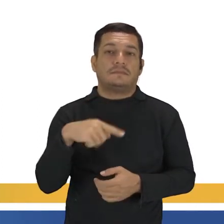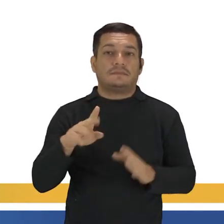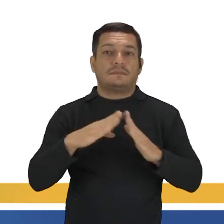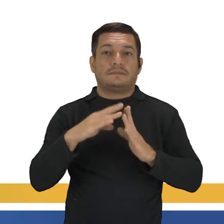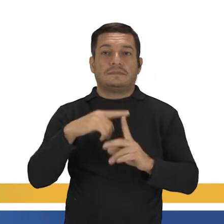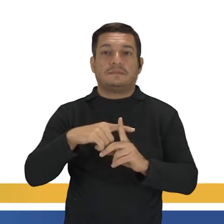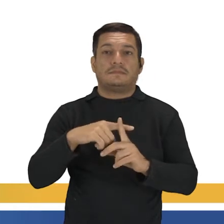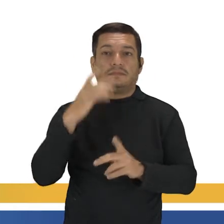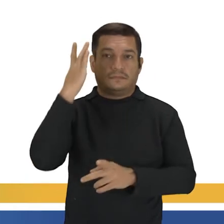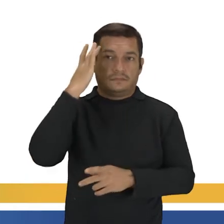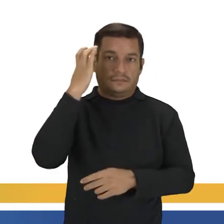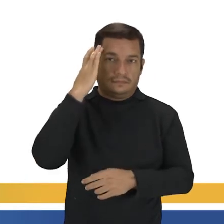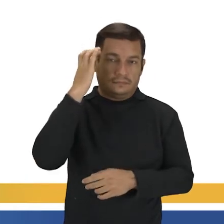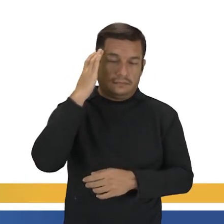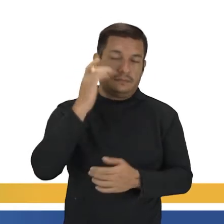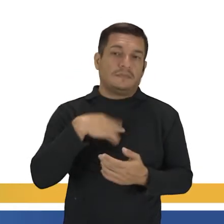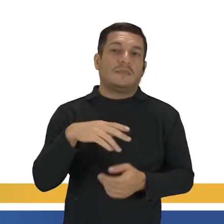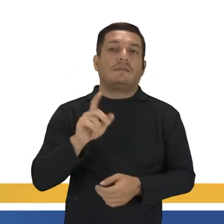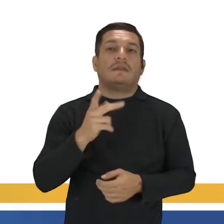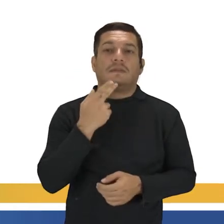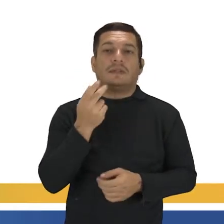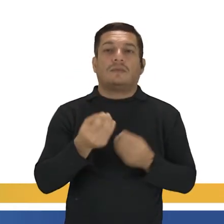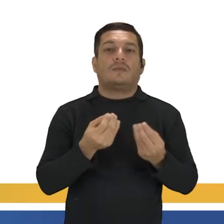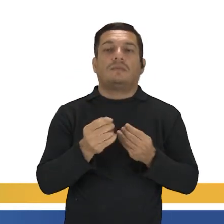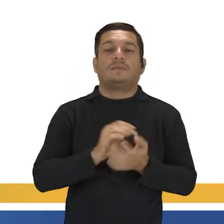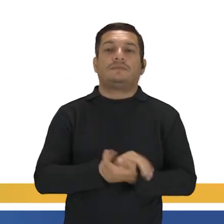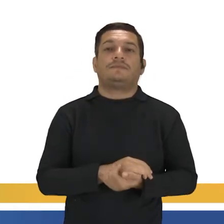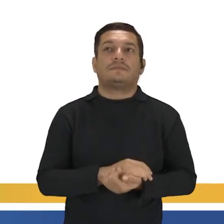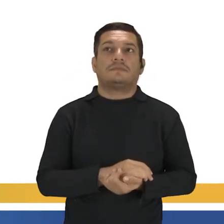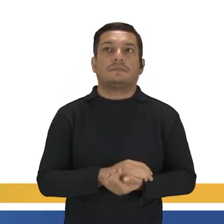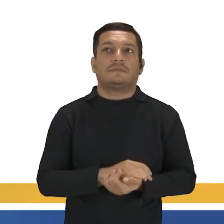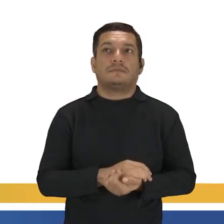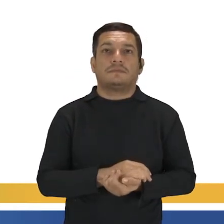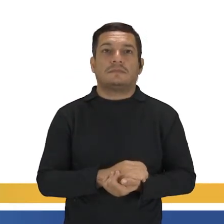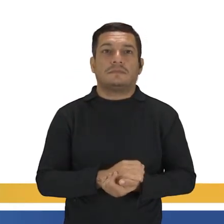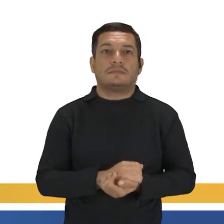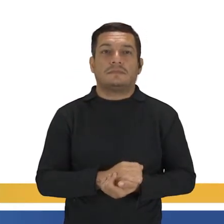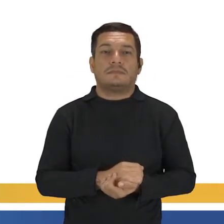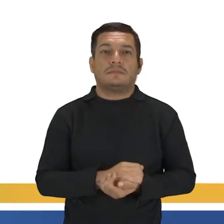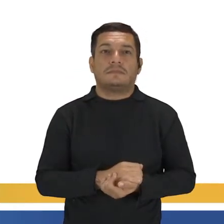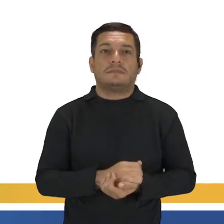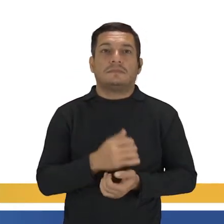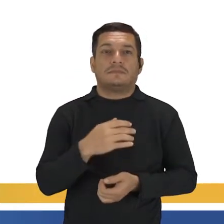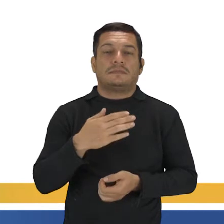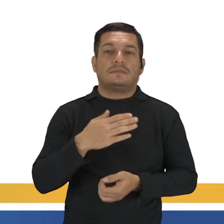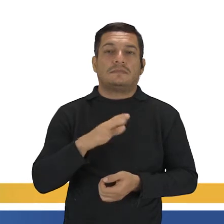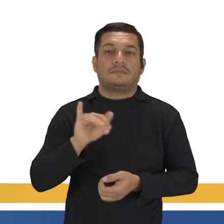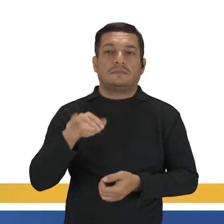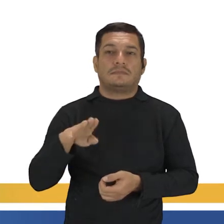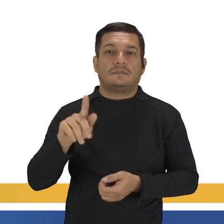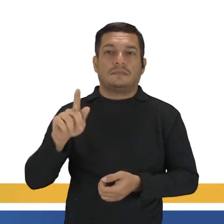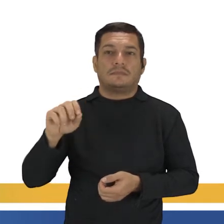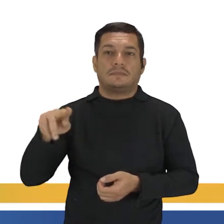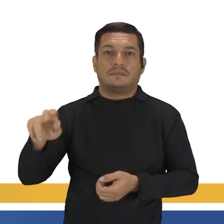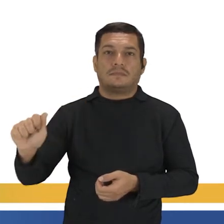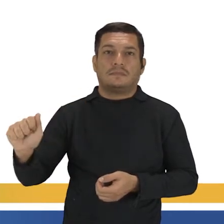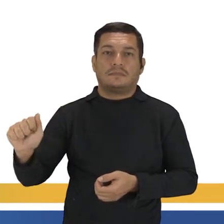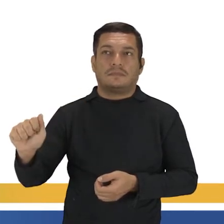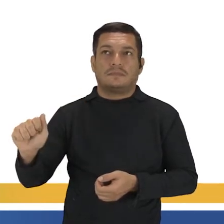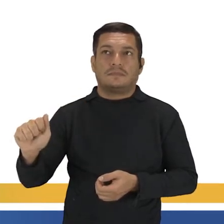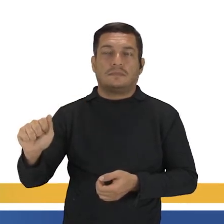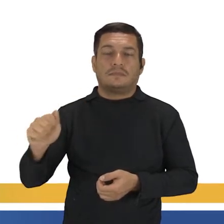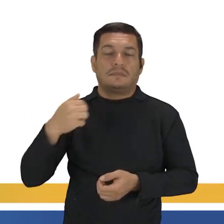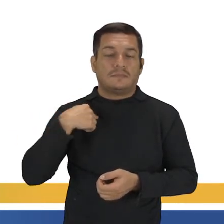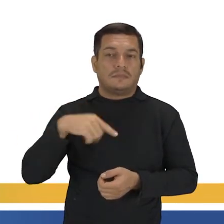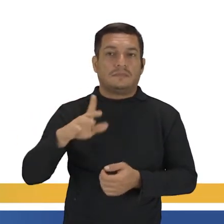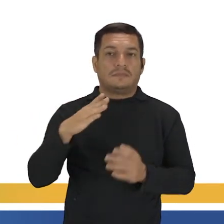igreja amanhã, você vai dizer. I'm gonna to church tomorrow. Vou para a igreja